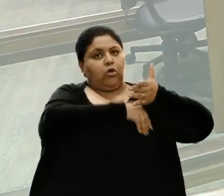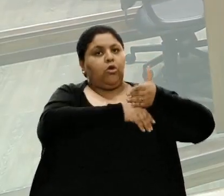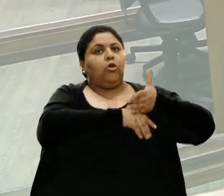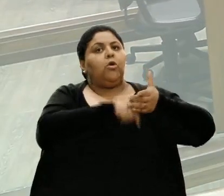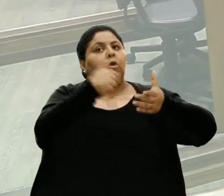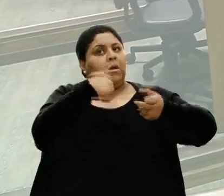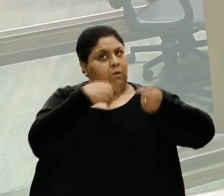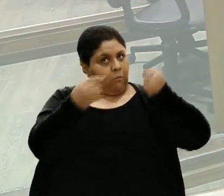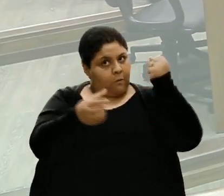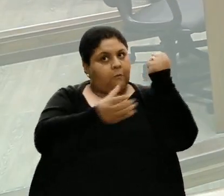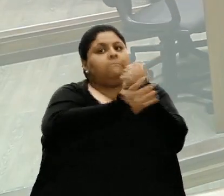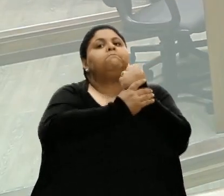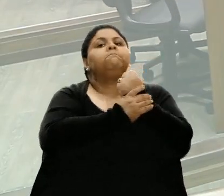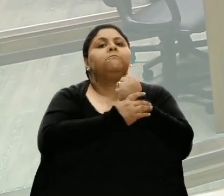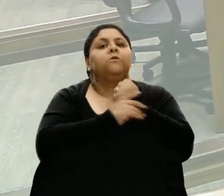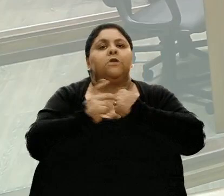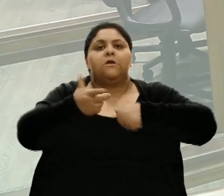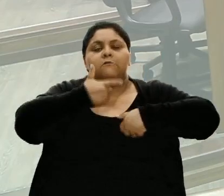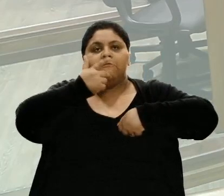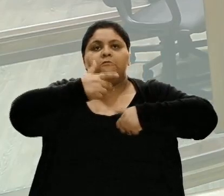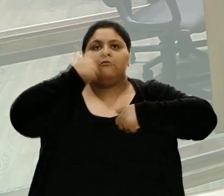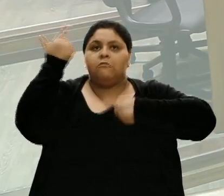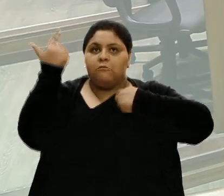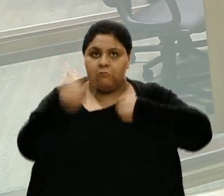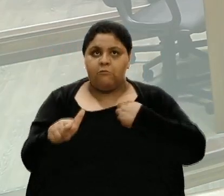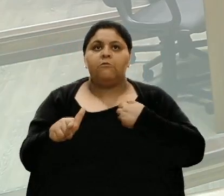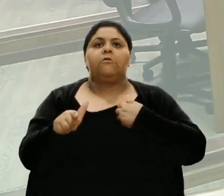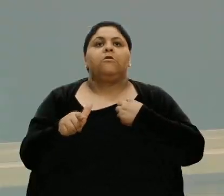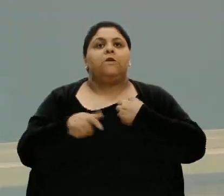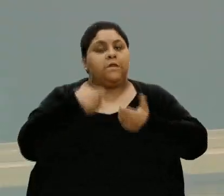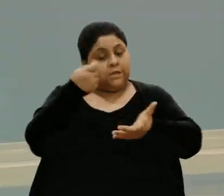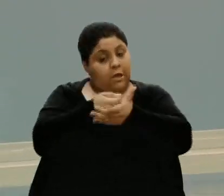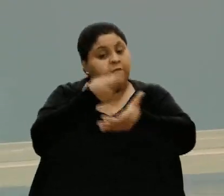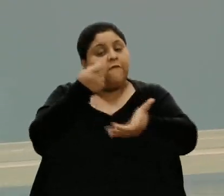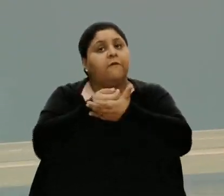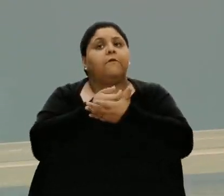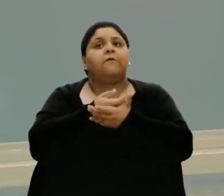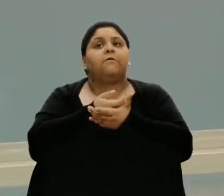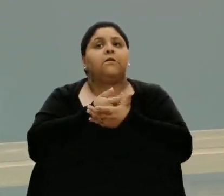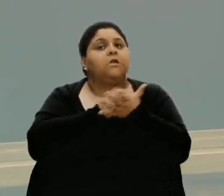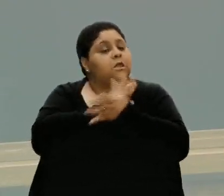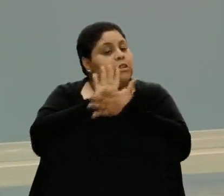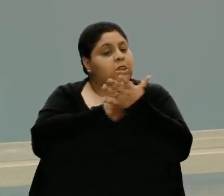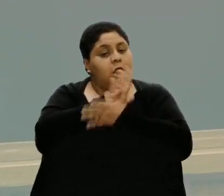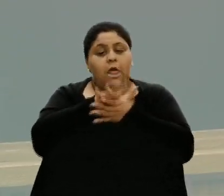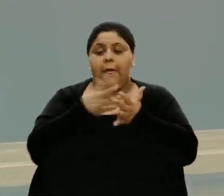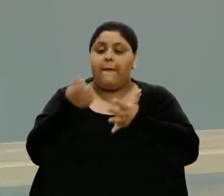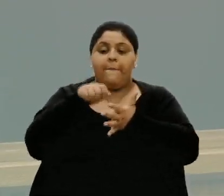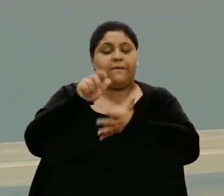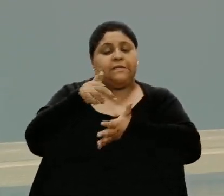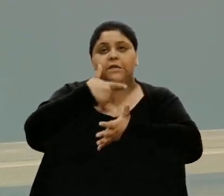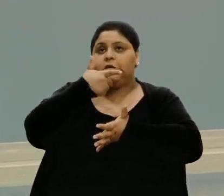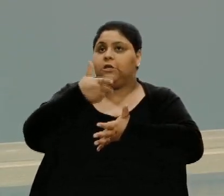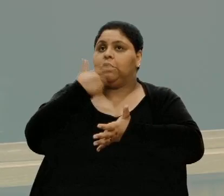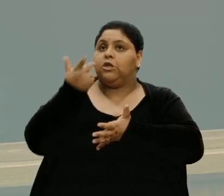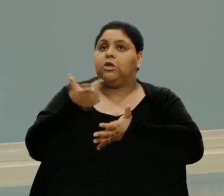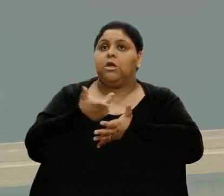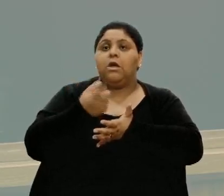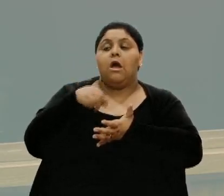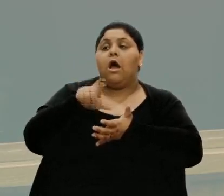garanto e reafirmo, banco e defendo. Então, ninguém precisa dizer que a